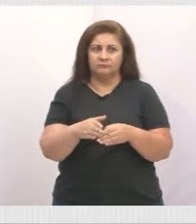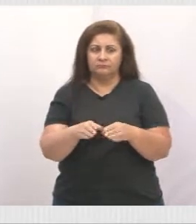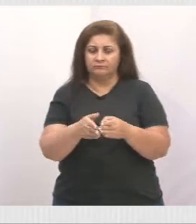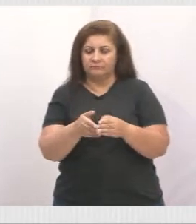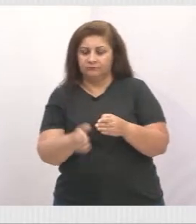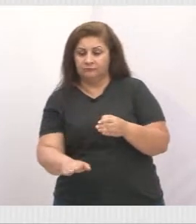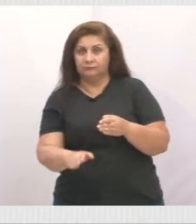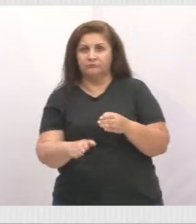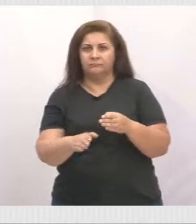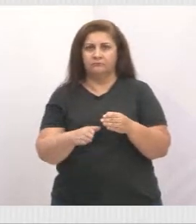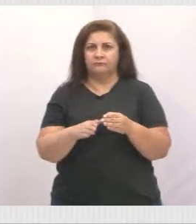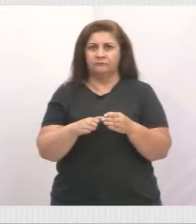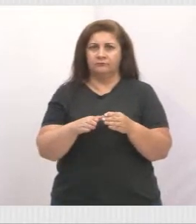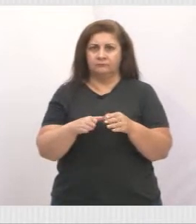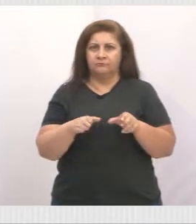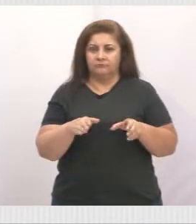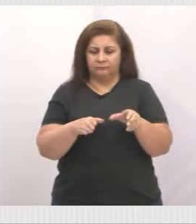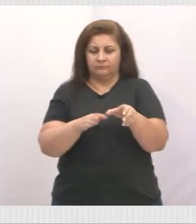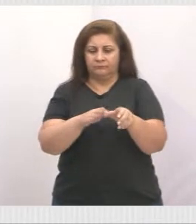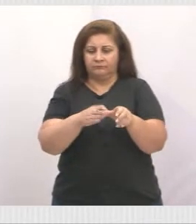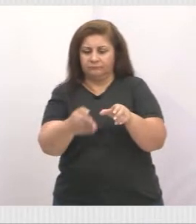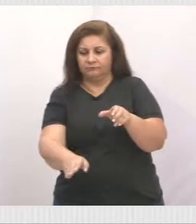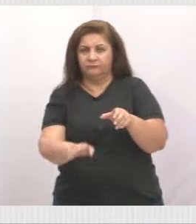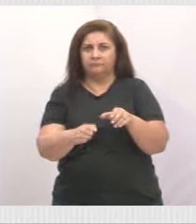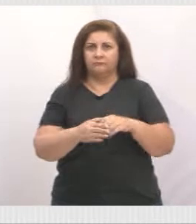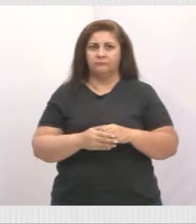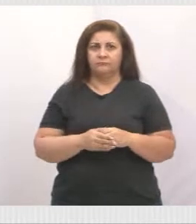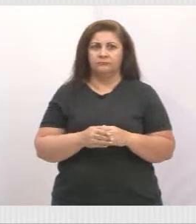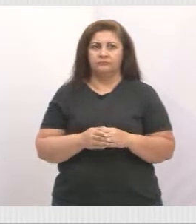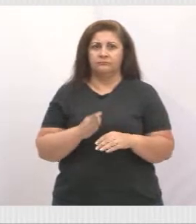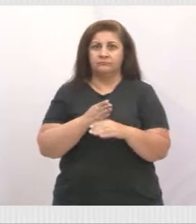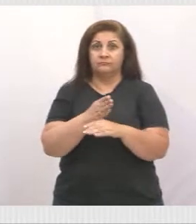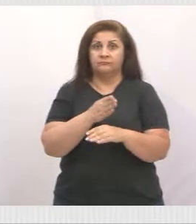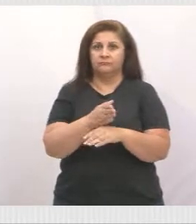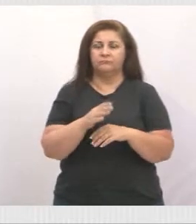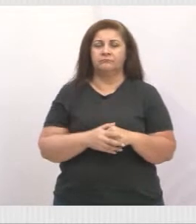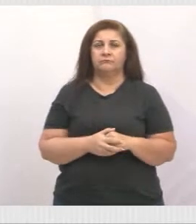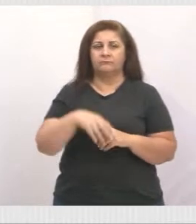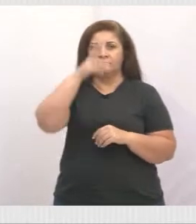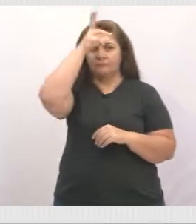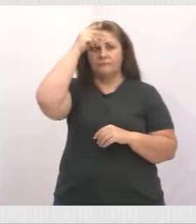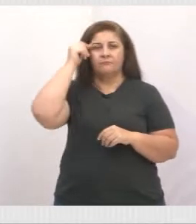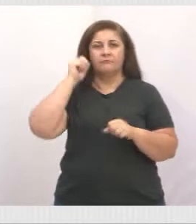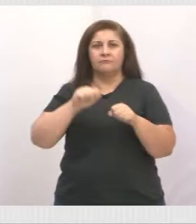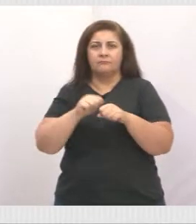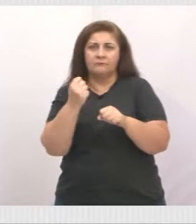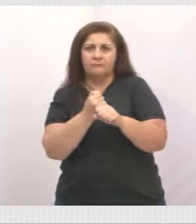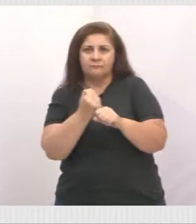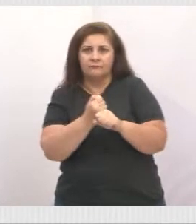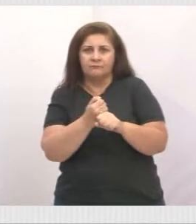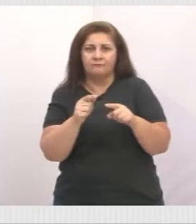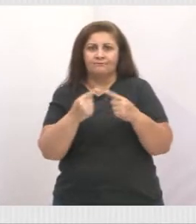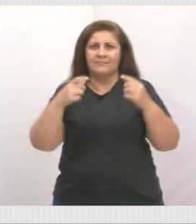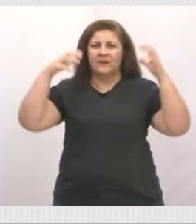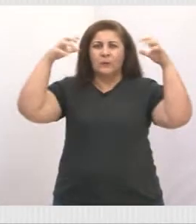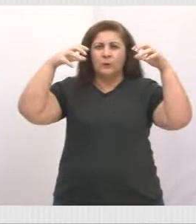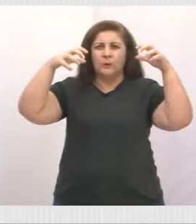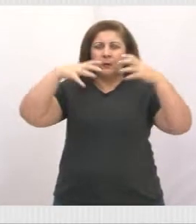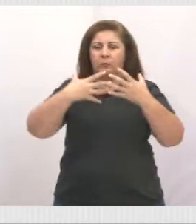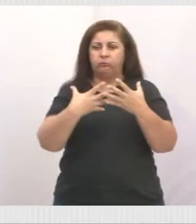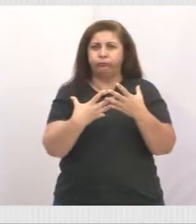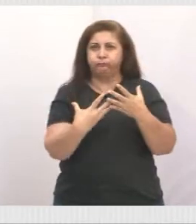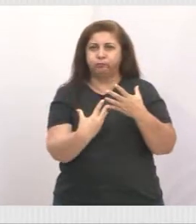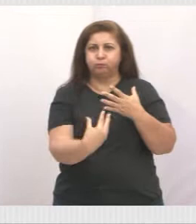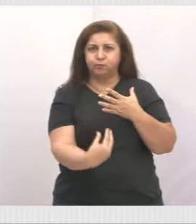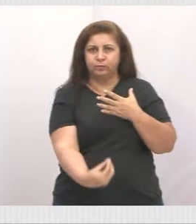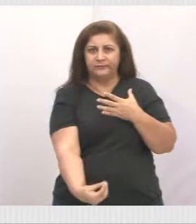acesso que dá lá nessa estrada, a prefeitura fez uma obra, mas as chuvas estão levando.